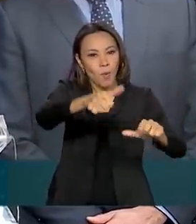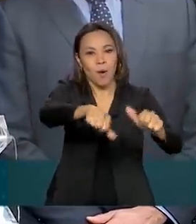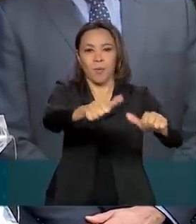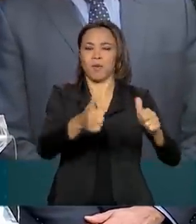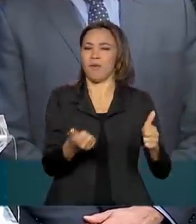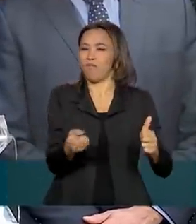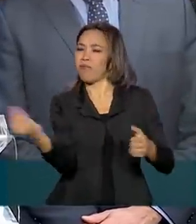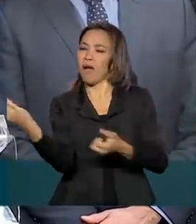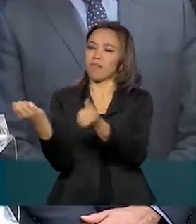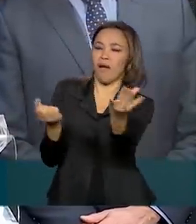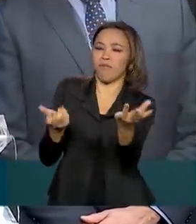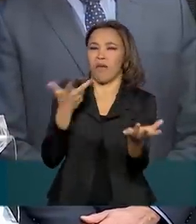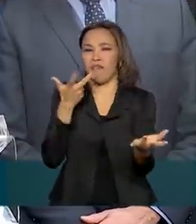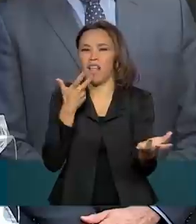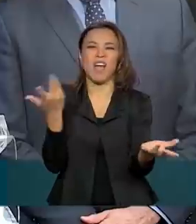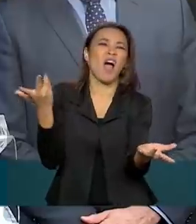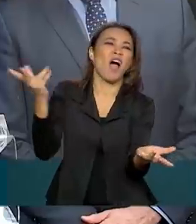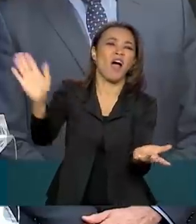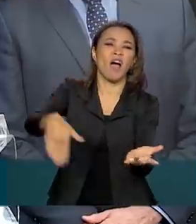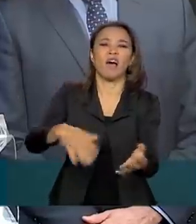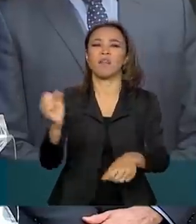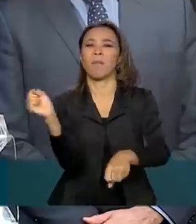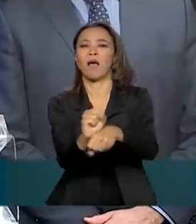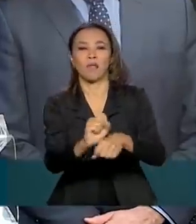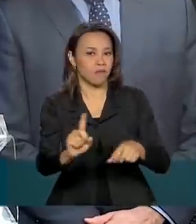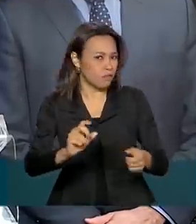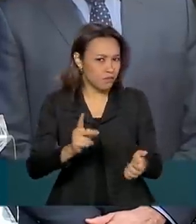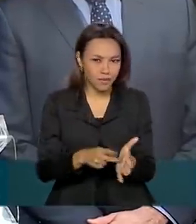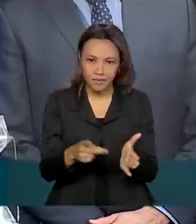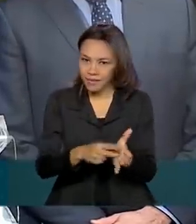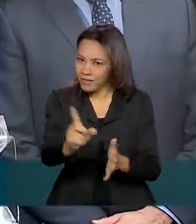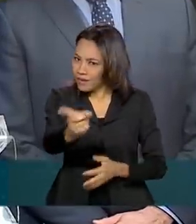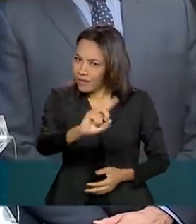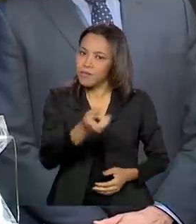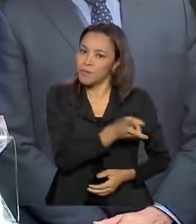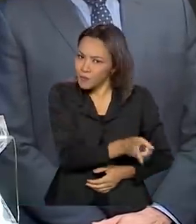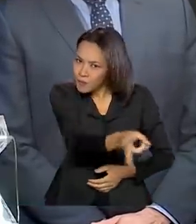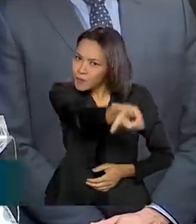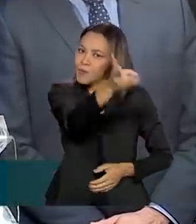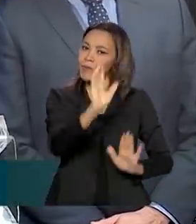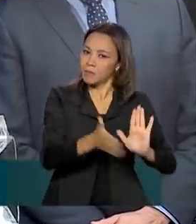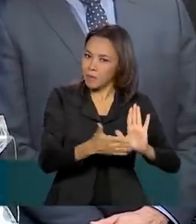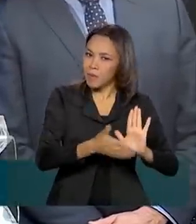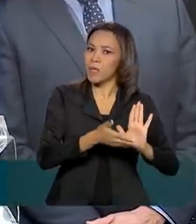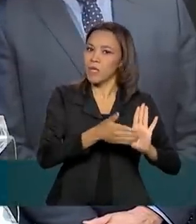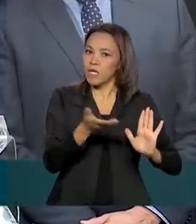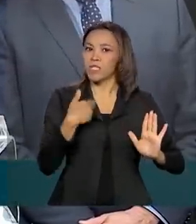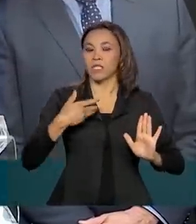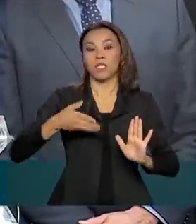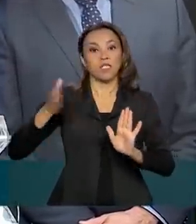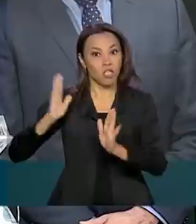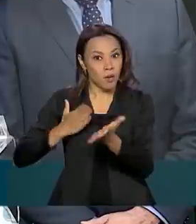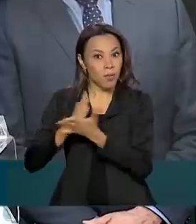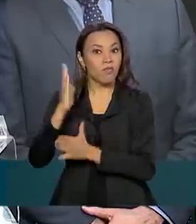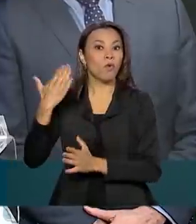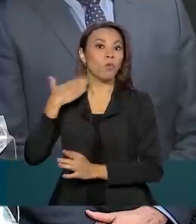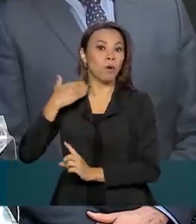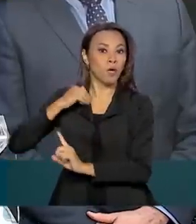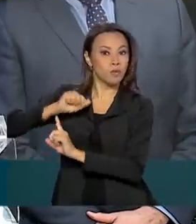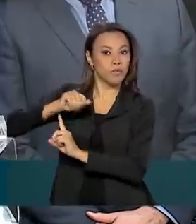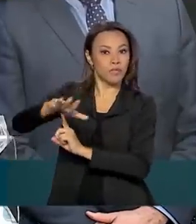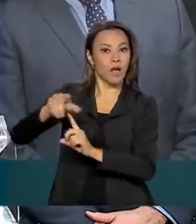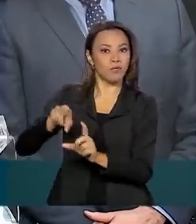gente dizendo que as coisas estão paradas e tal, que não é verdade, as reformas seguem. O Senado aprovou o Banco Central Independente,